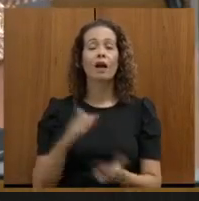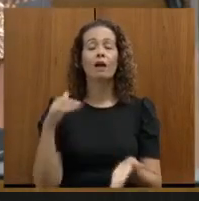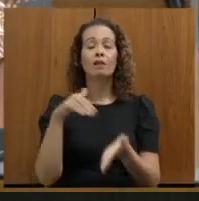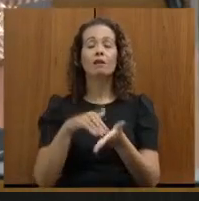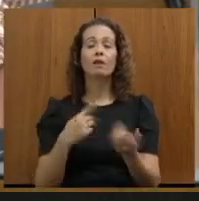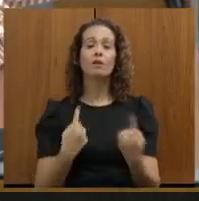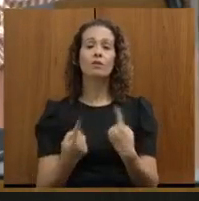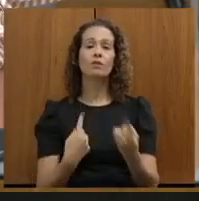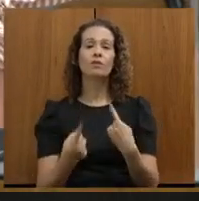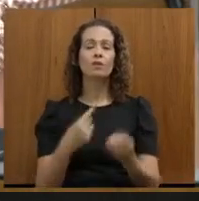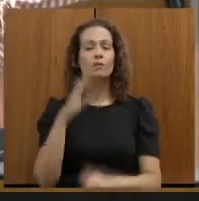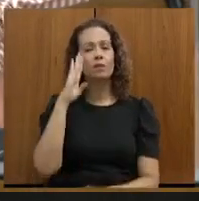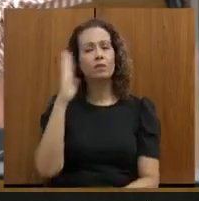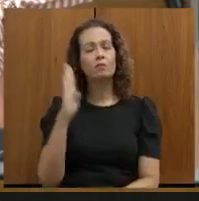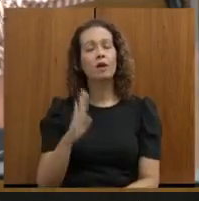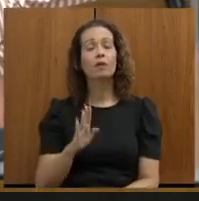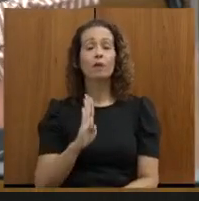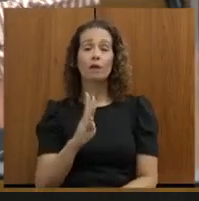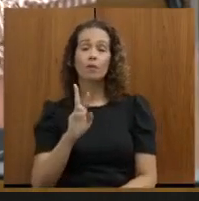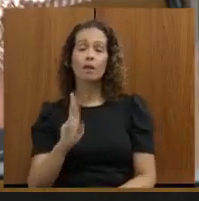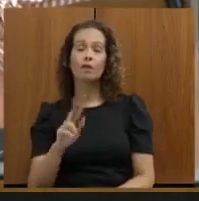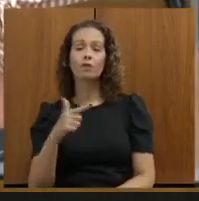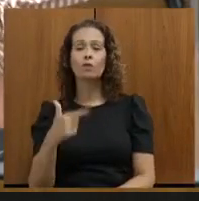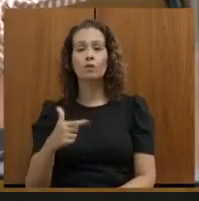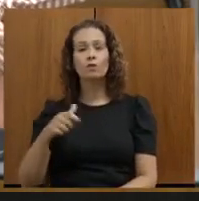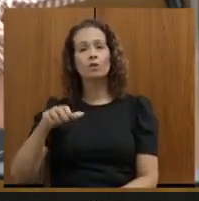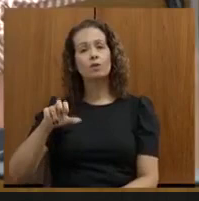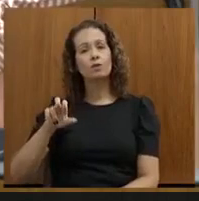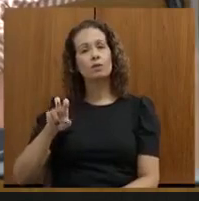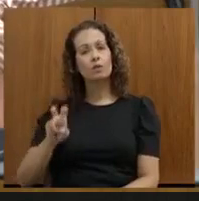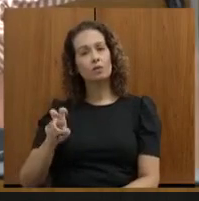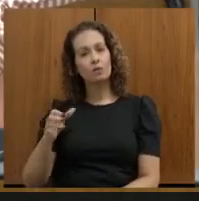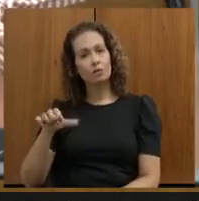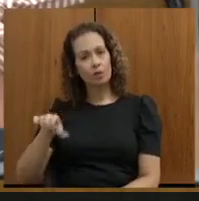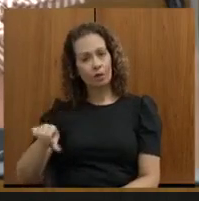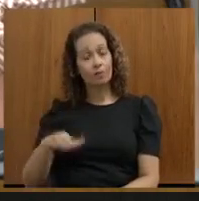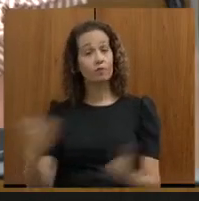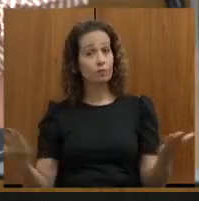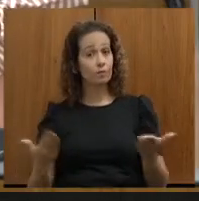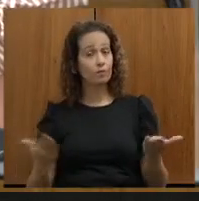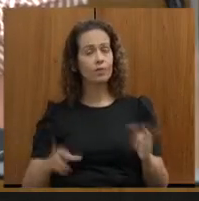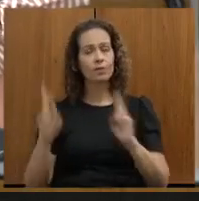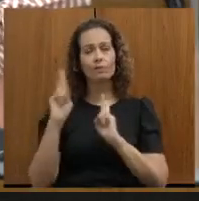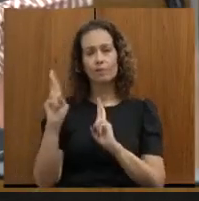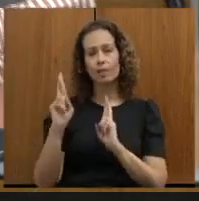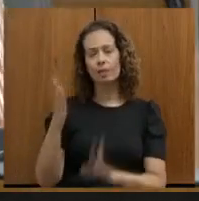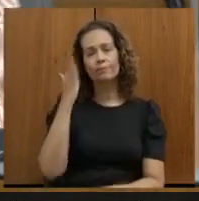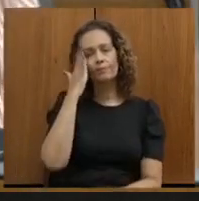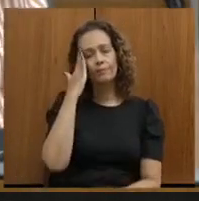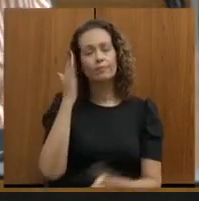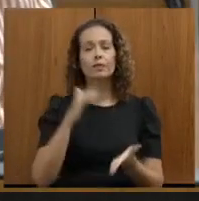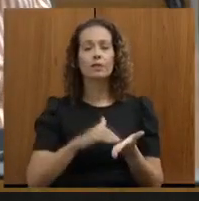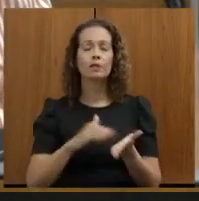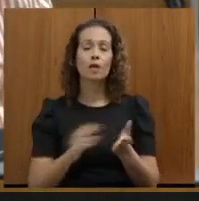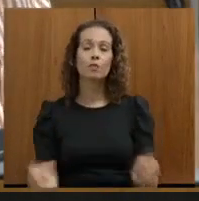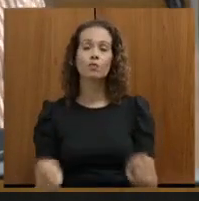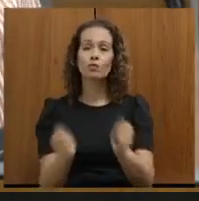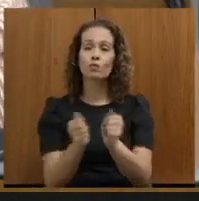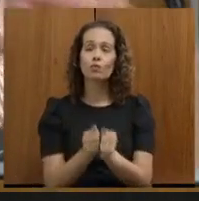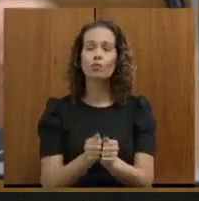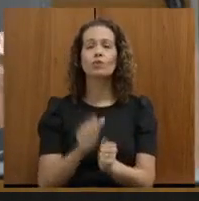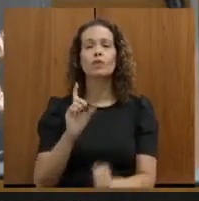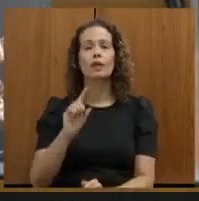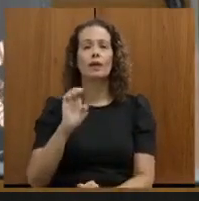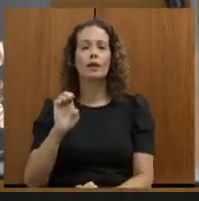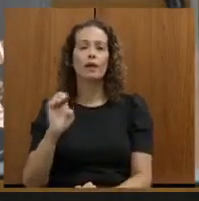que seria a BR 259. E hoje nós já temos esperança, nós sabemos que o secretário, junto com o DR, já está trabalhando